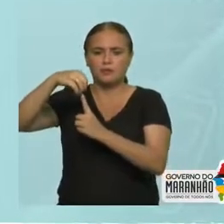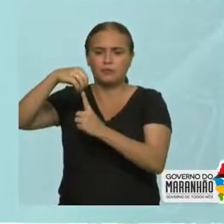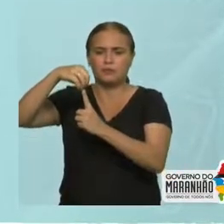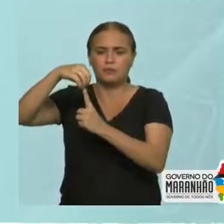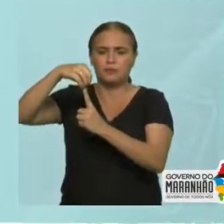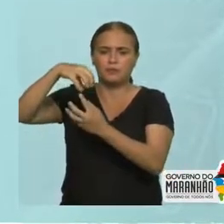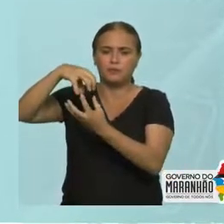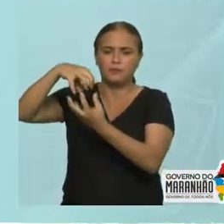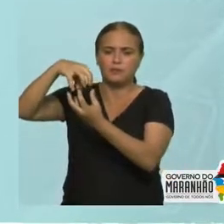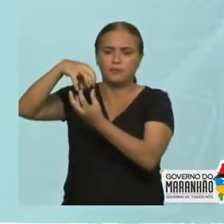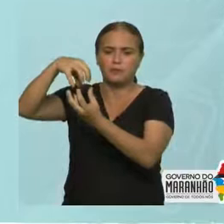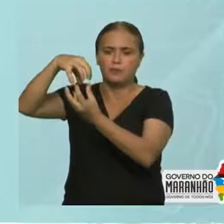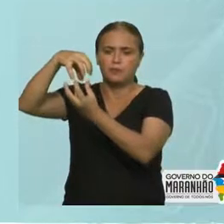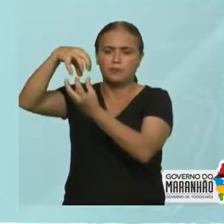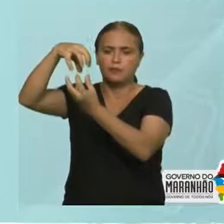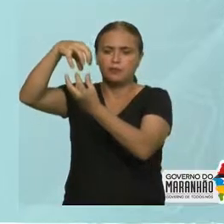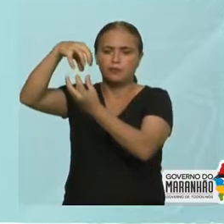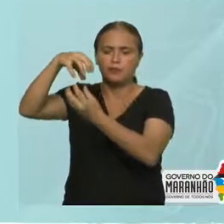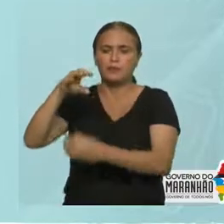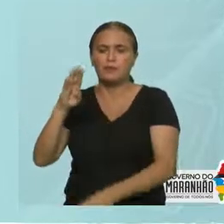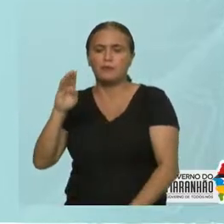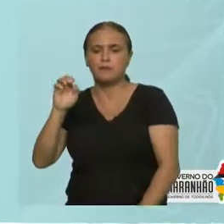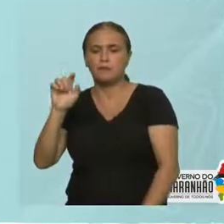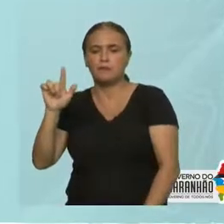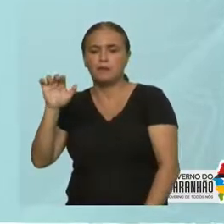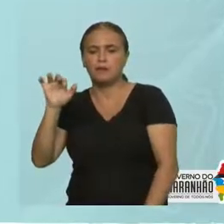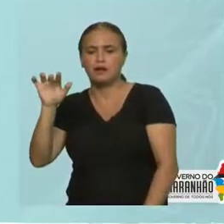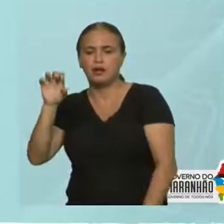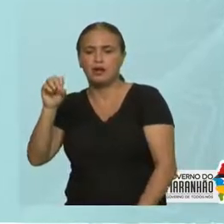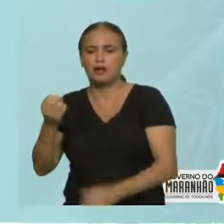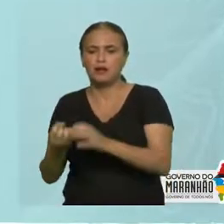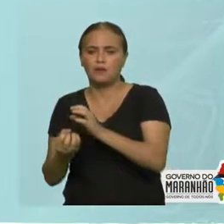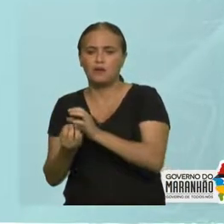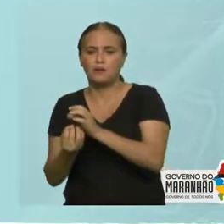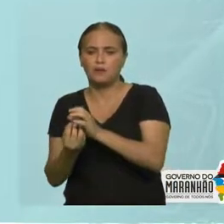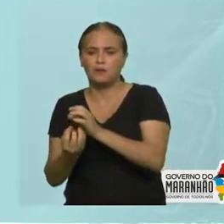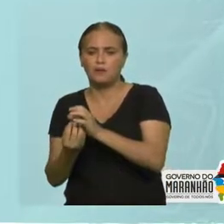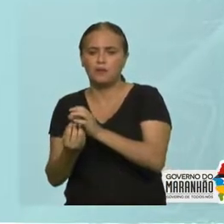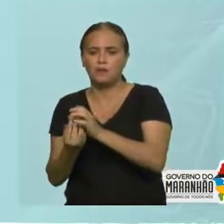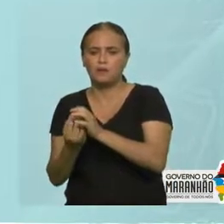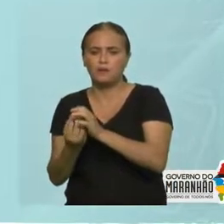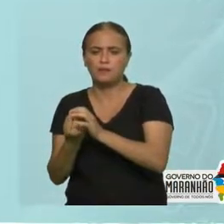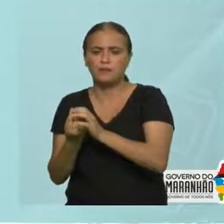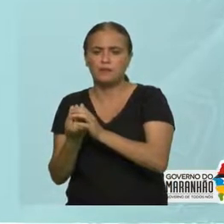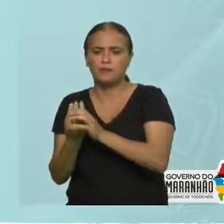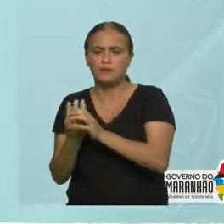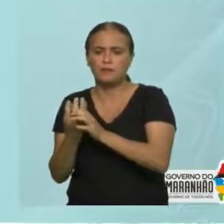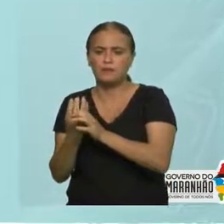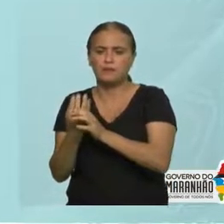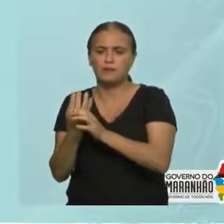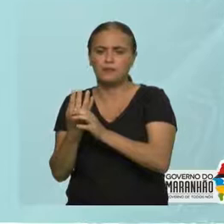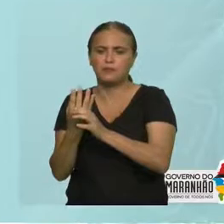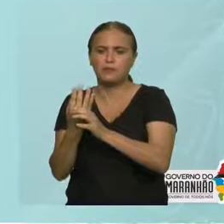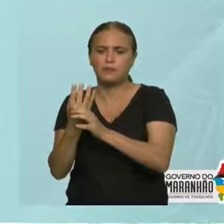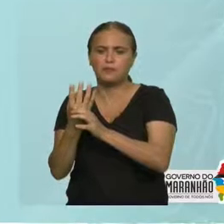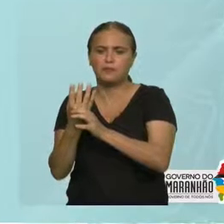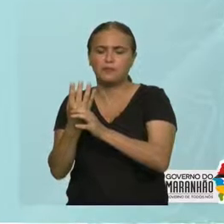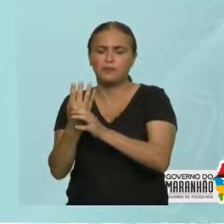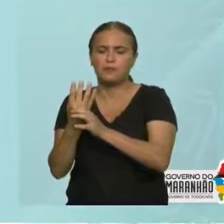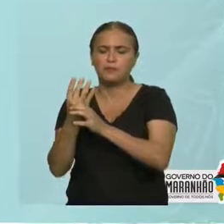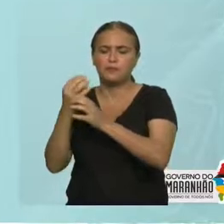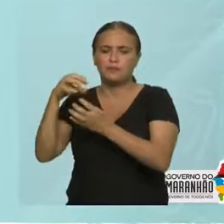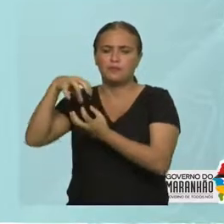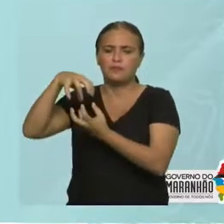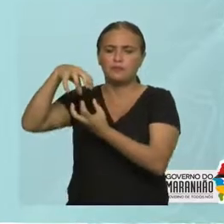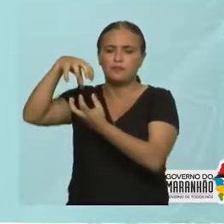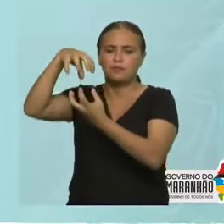de ar, depois solta aqui a parte traseira aqui do balão e o ar vai saindo e vai jogando ação e reação e vai jogando e o balão vai